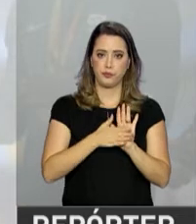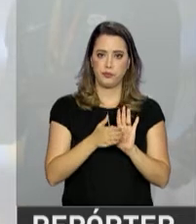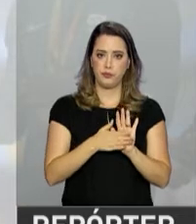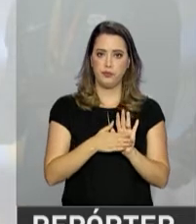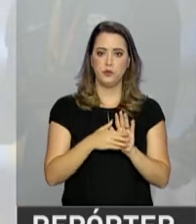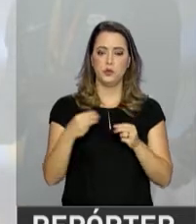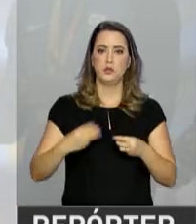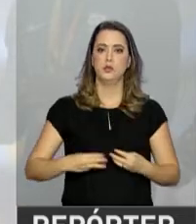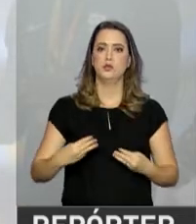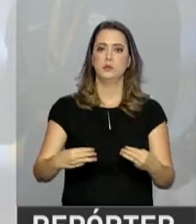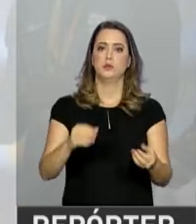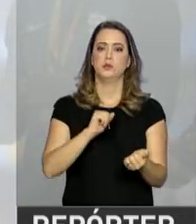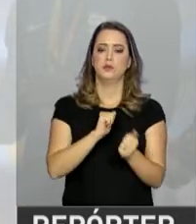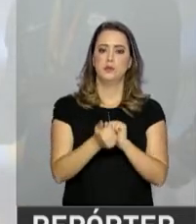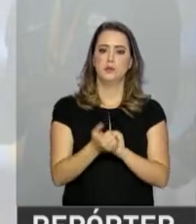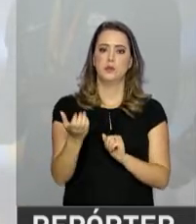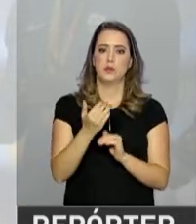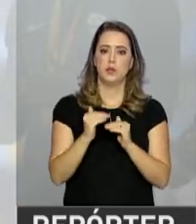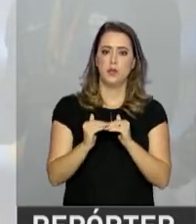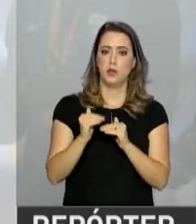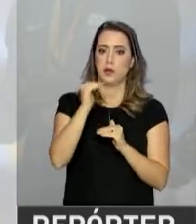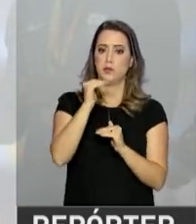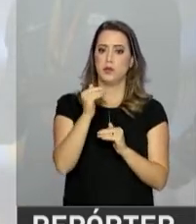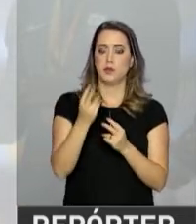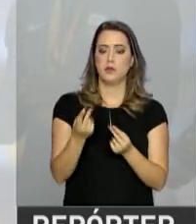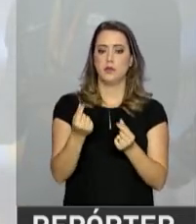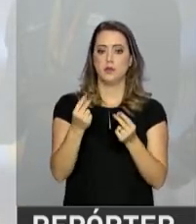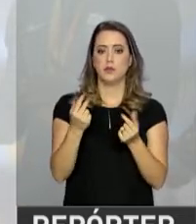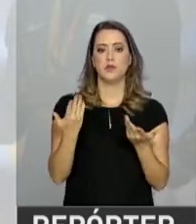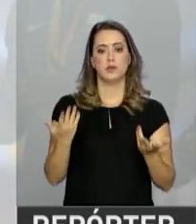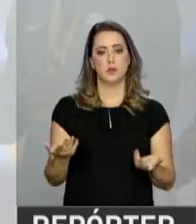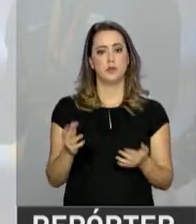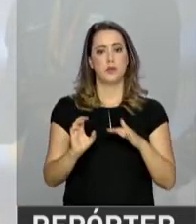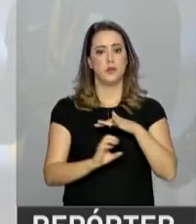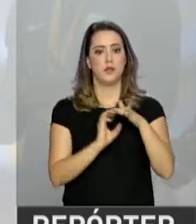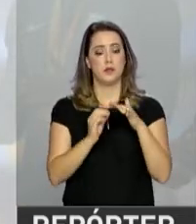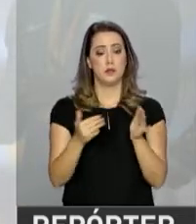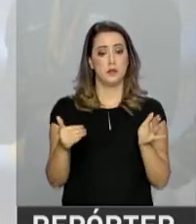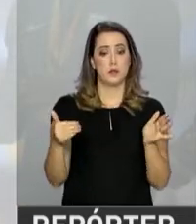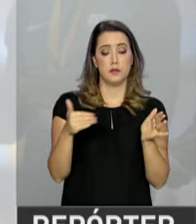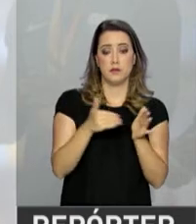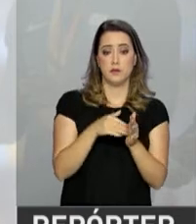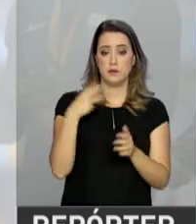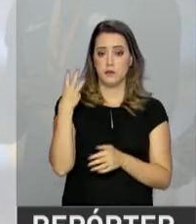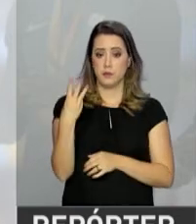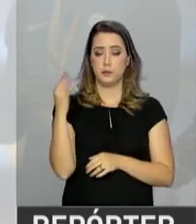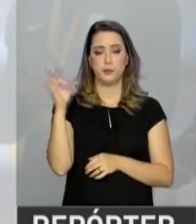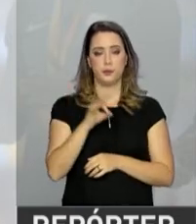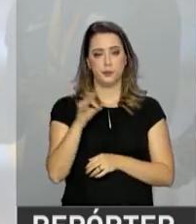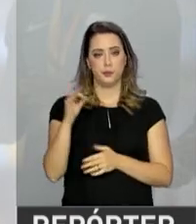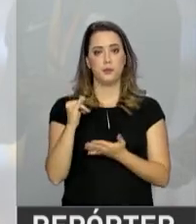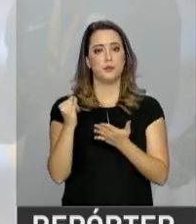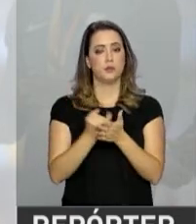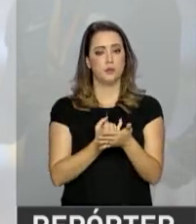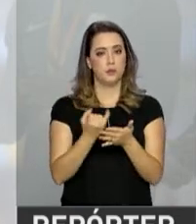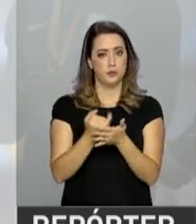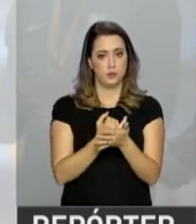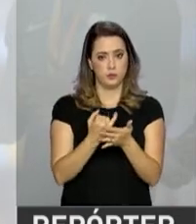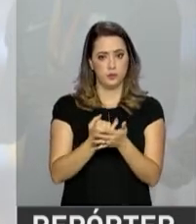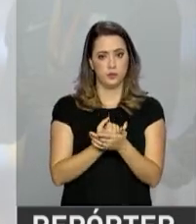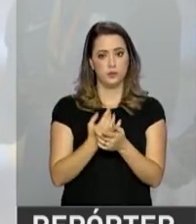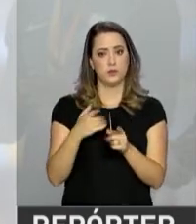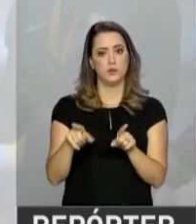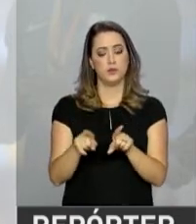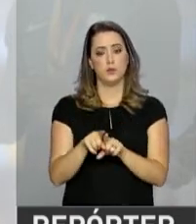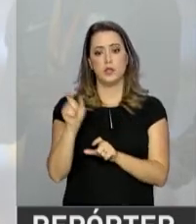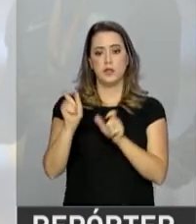Ministério do Esporte quer aumentar esses valores. As empresas poderiam repassar até 3% do imposto devido